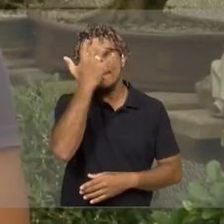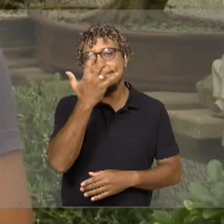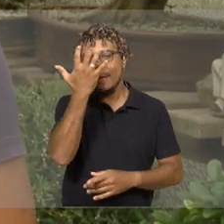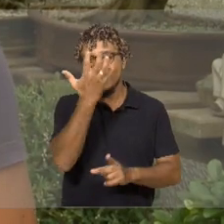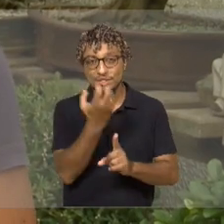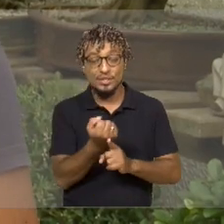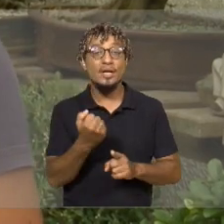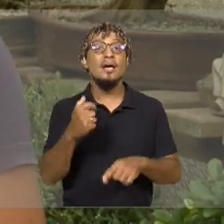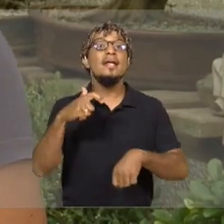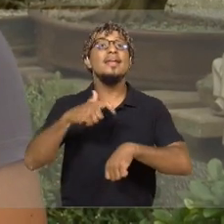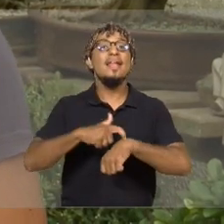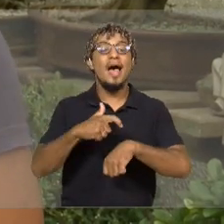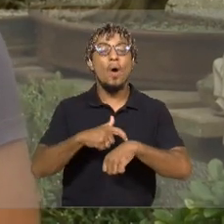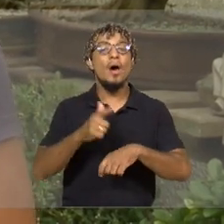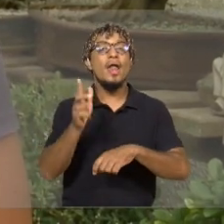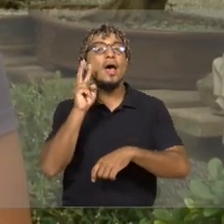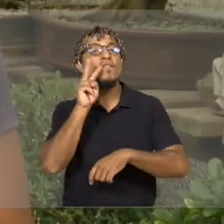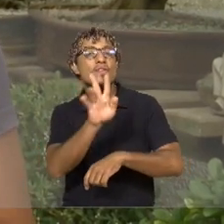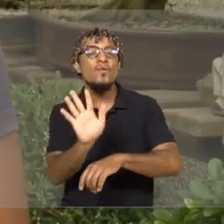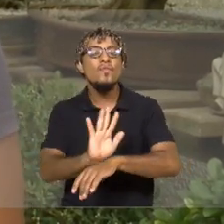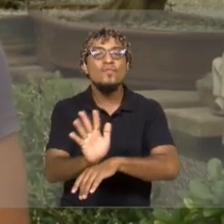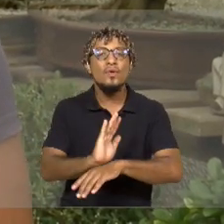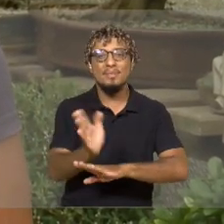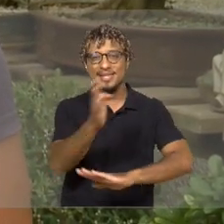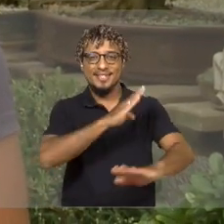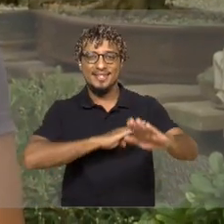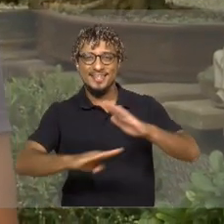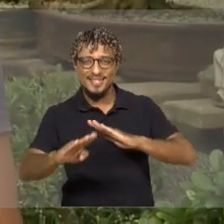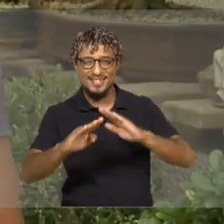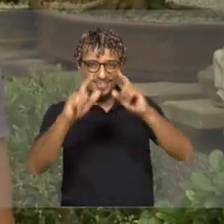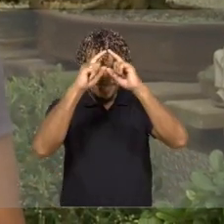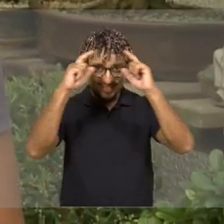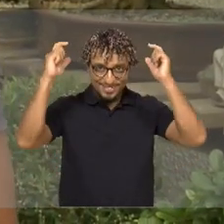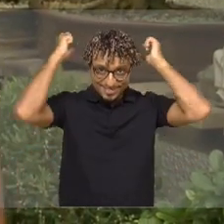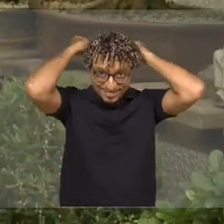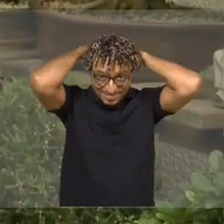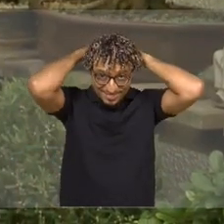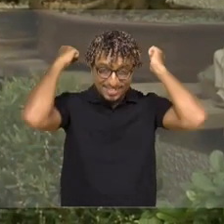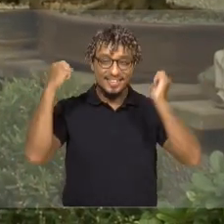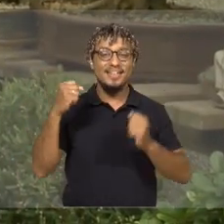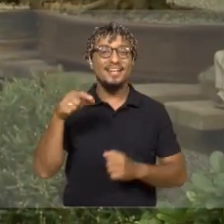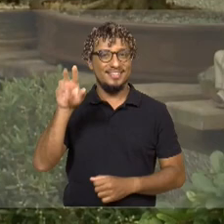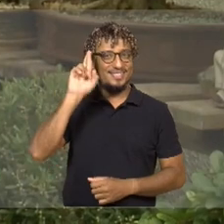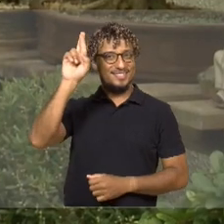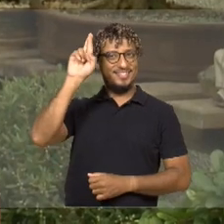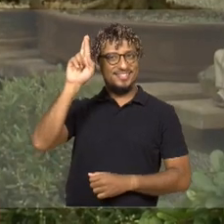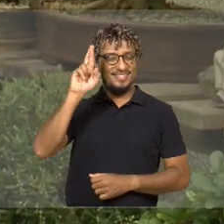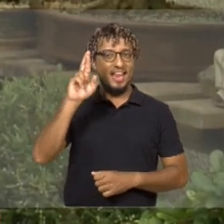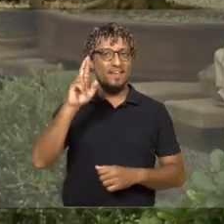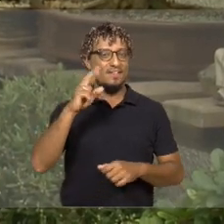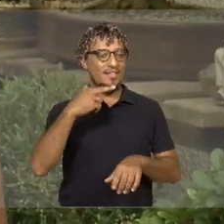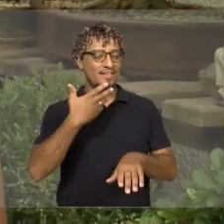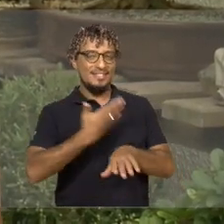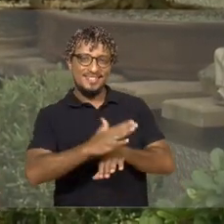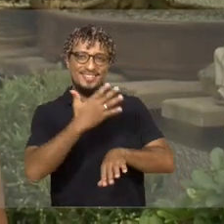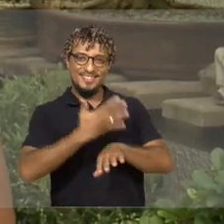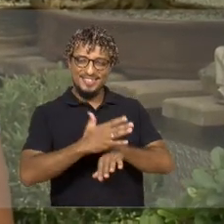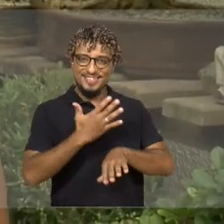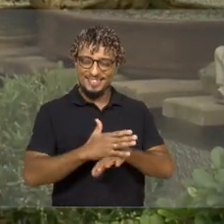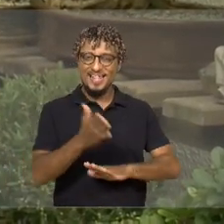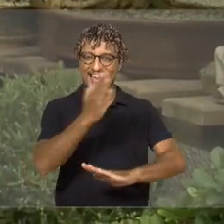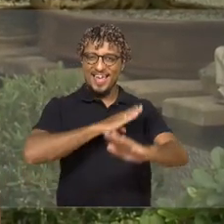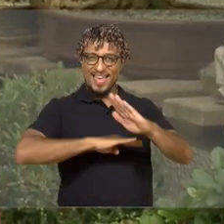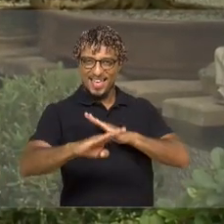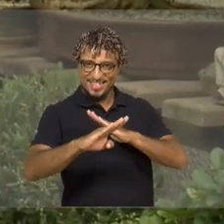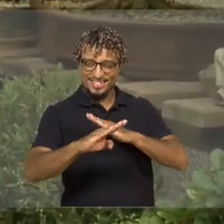assistiu o filme Karate Kid, com o seu Miyagi e os seus bonsais ali. Então, a partir dali, eu tentei